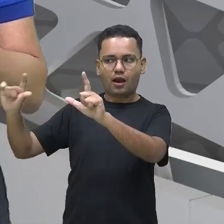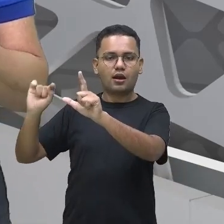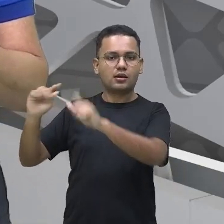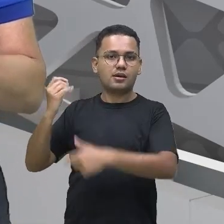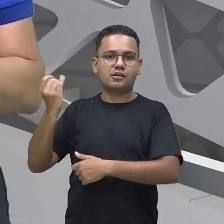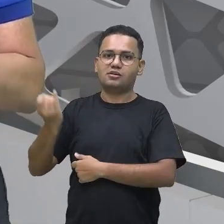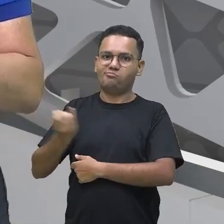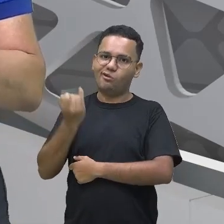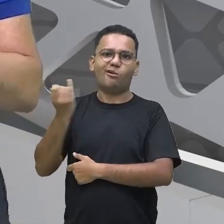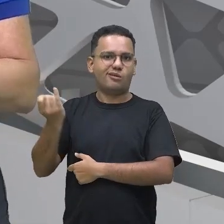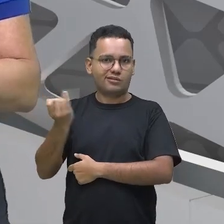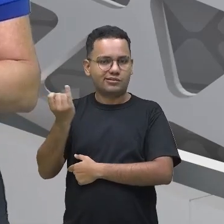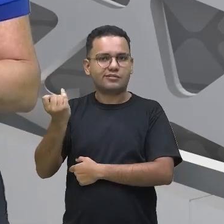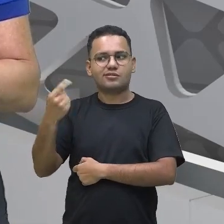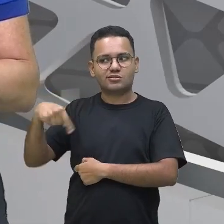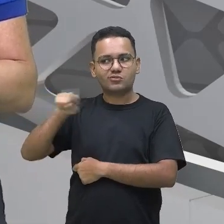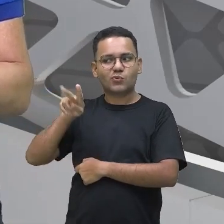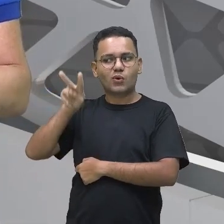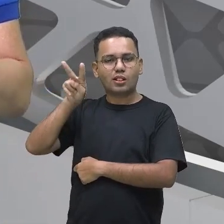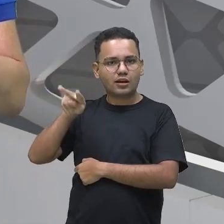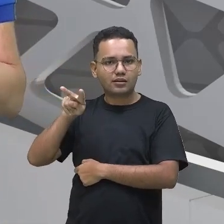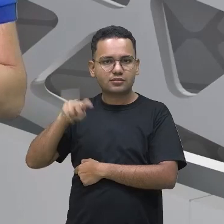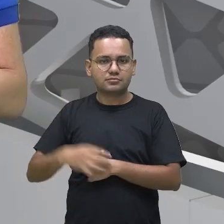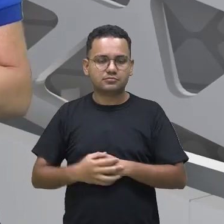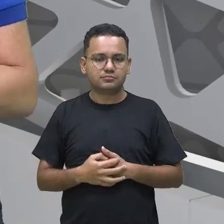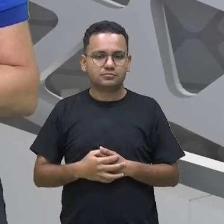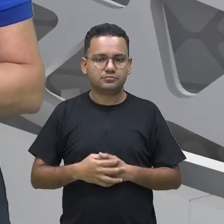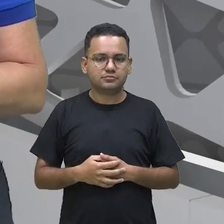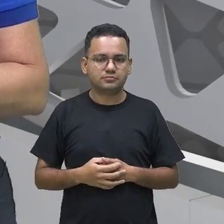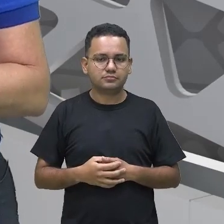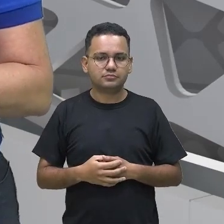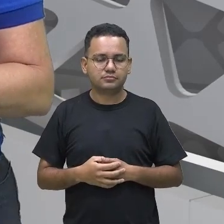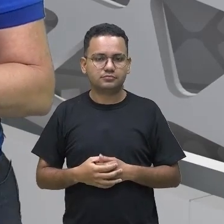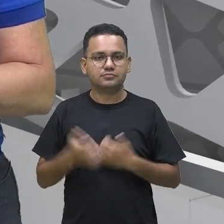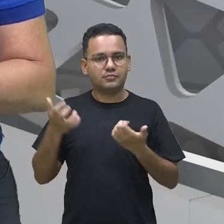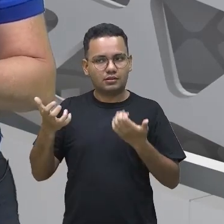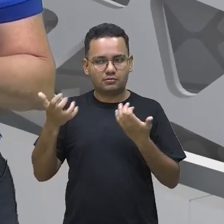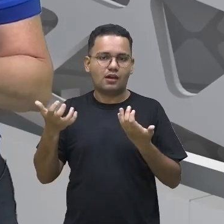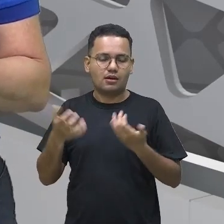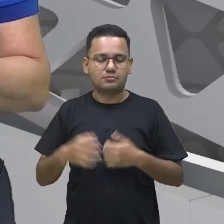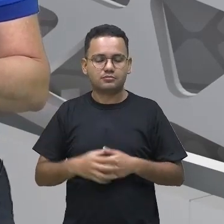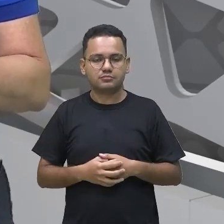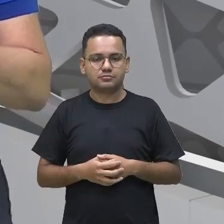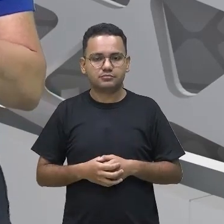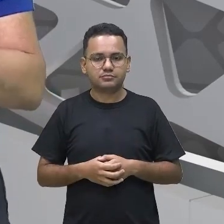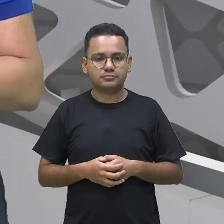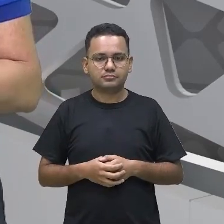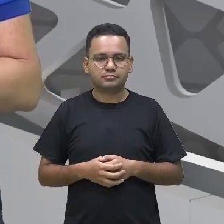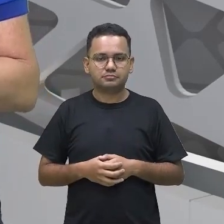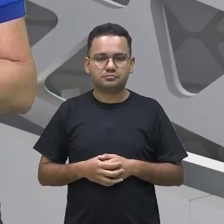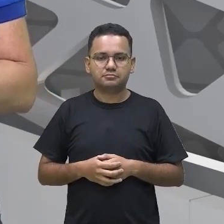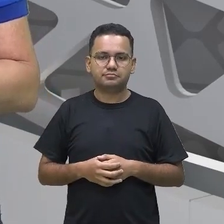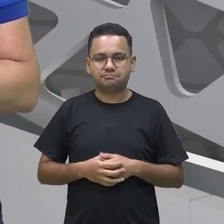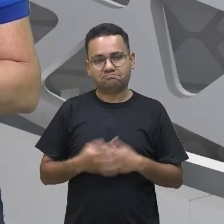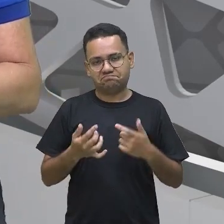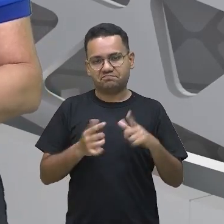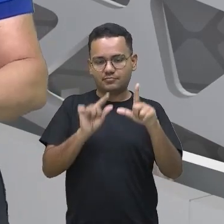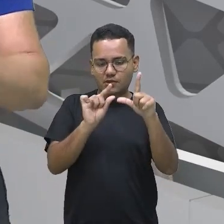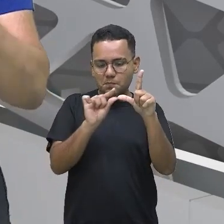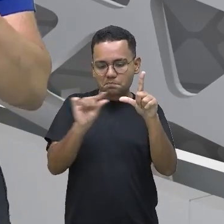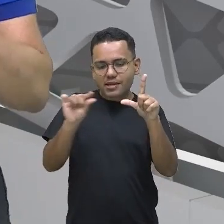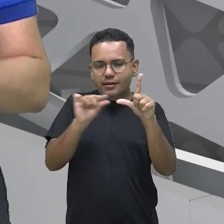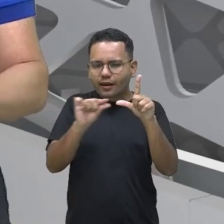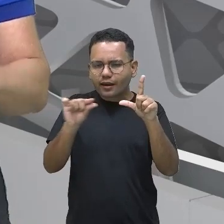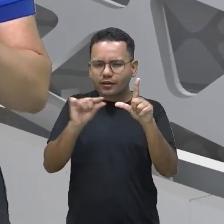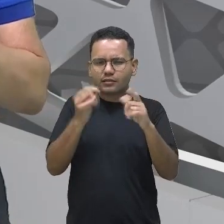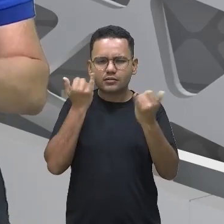relevantes para o seu público, para aquilo que você quer apresentar. As informações secundárias